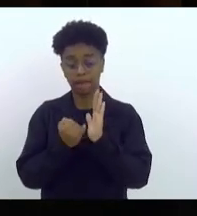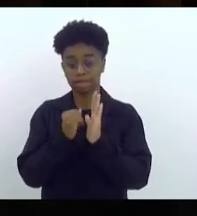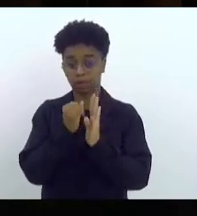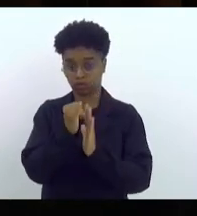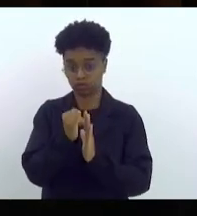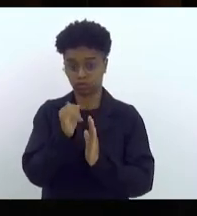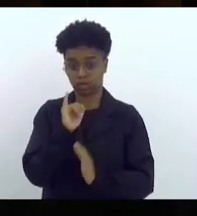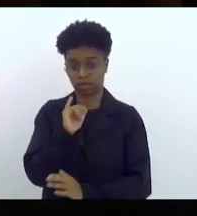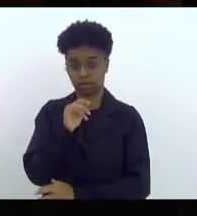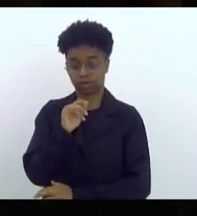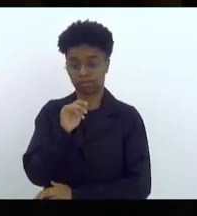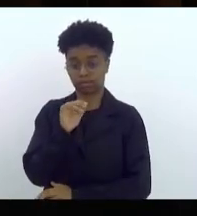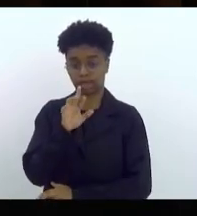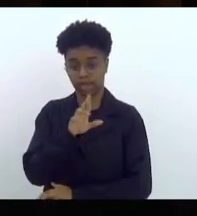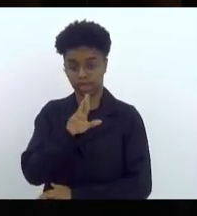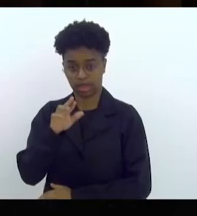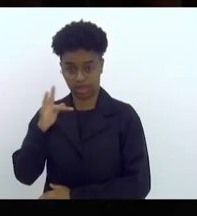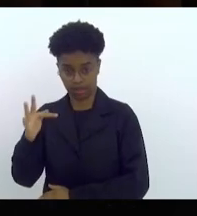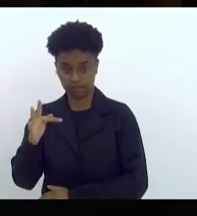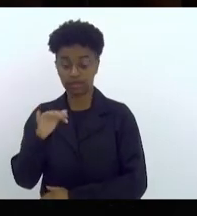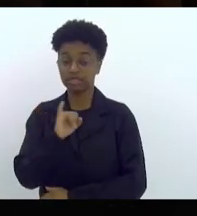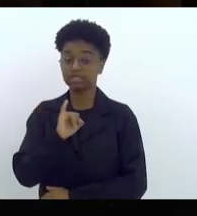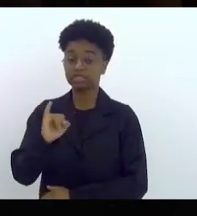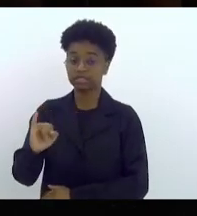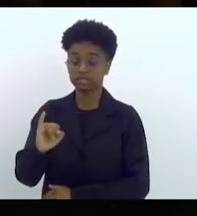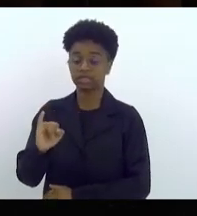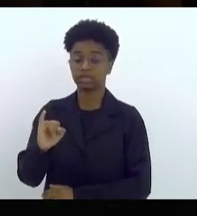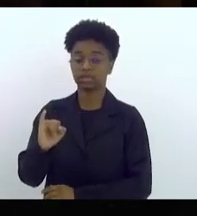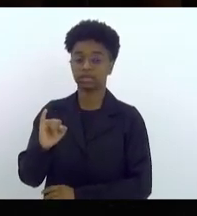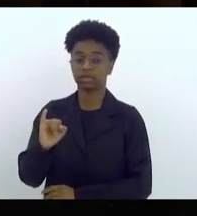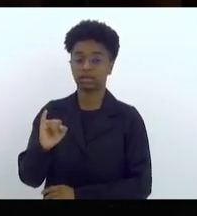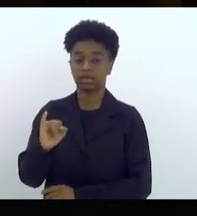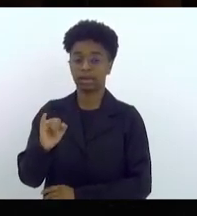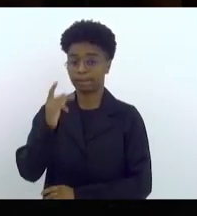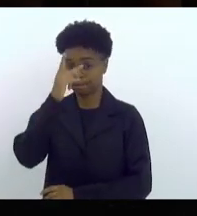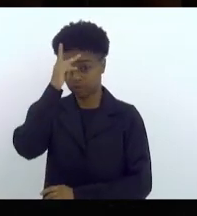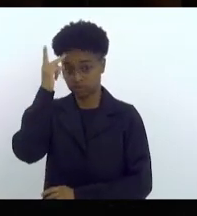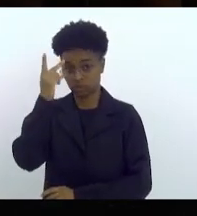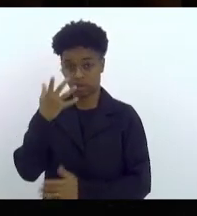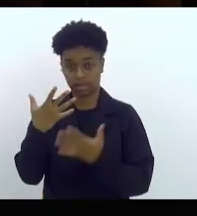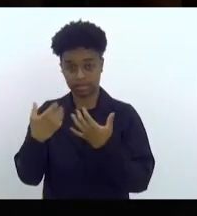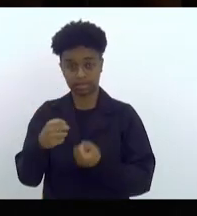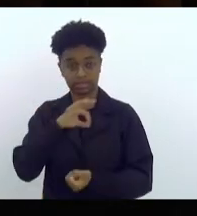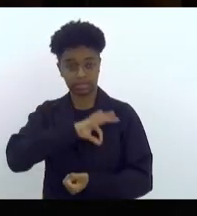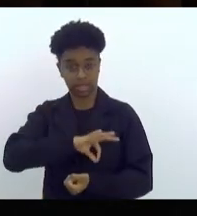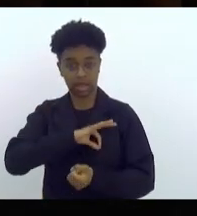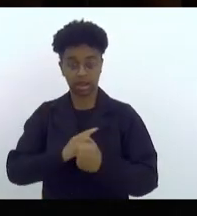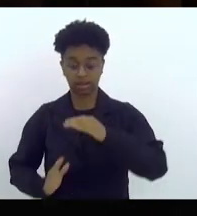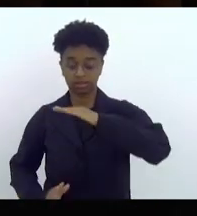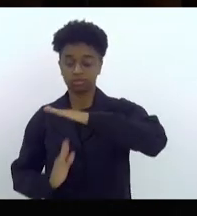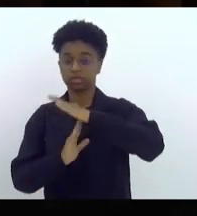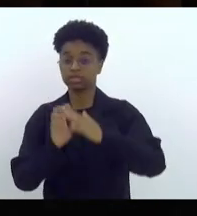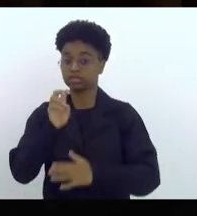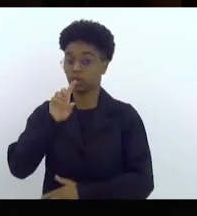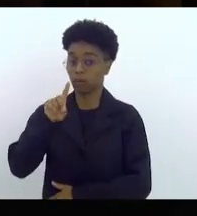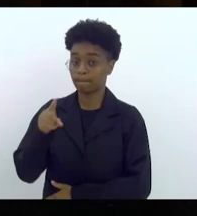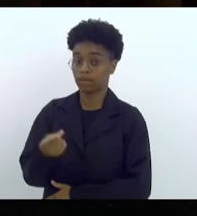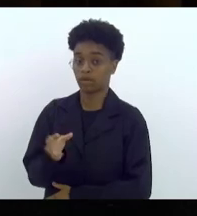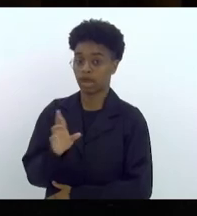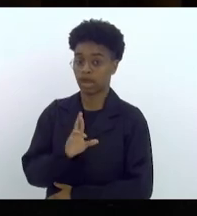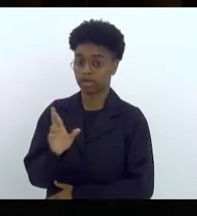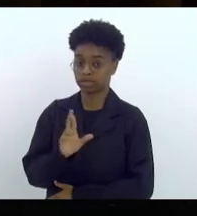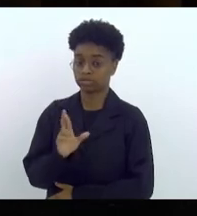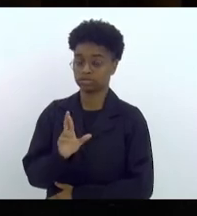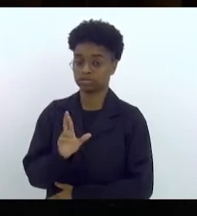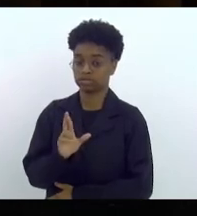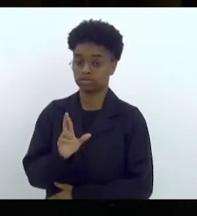renda que incidisse até quem ganha 5 mil reais pudesse